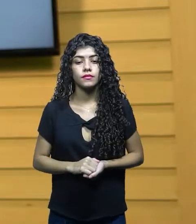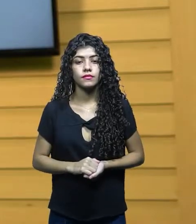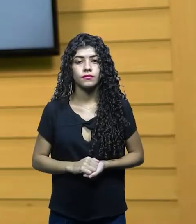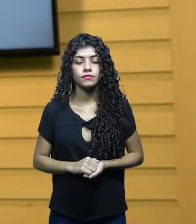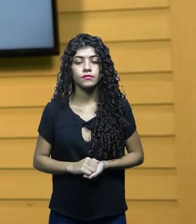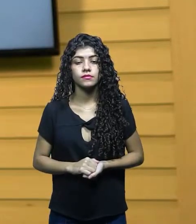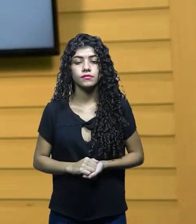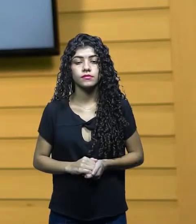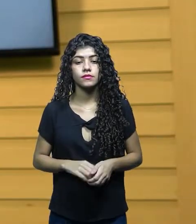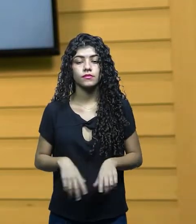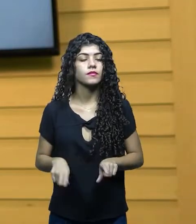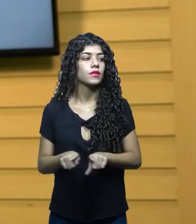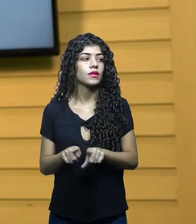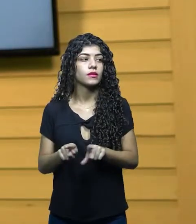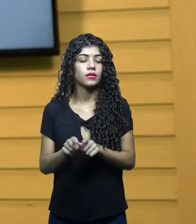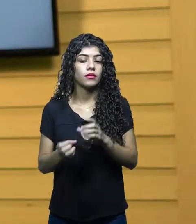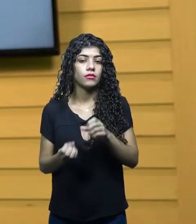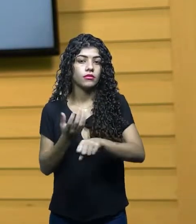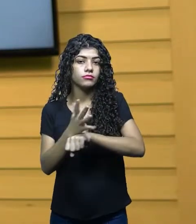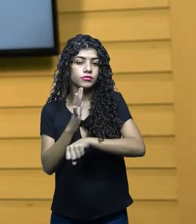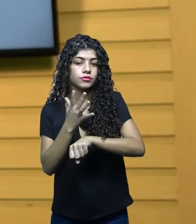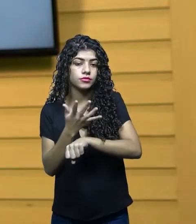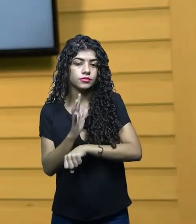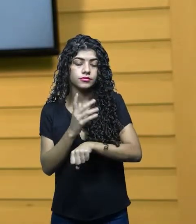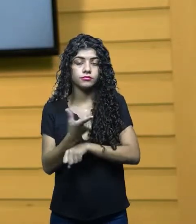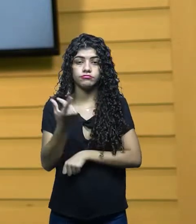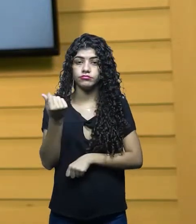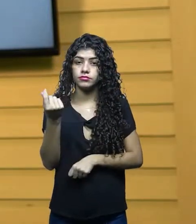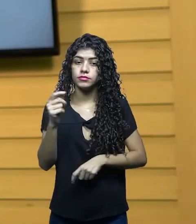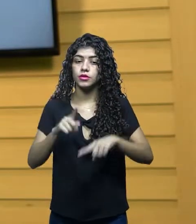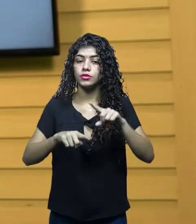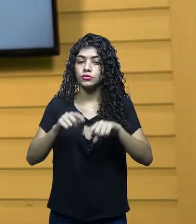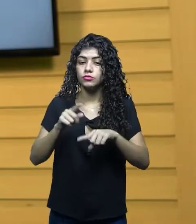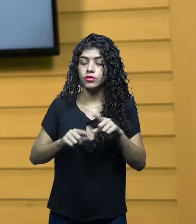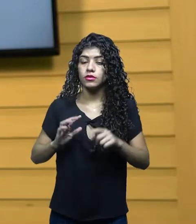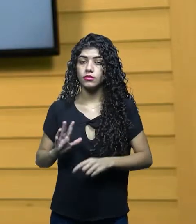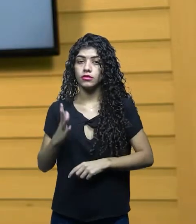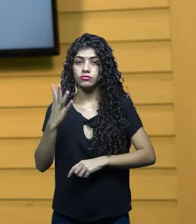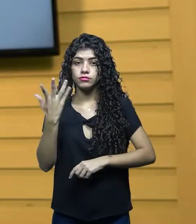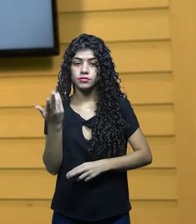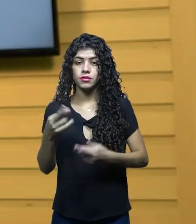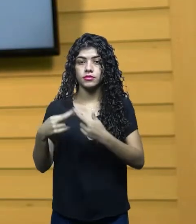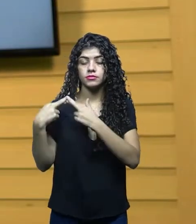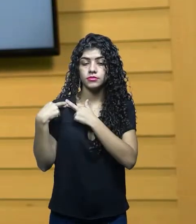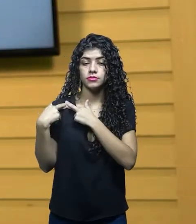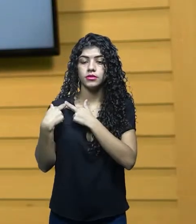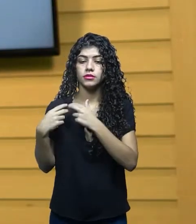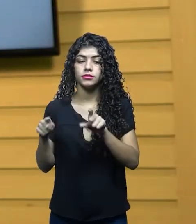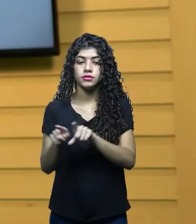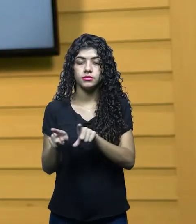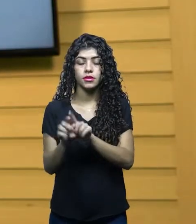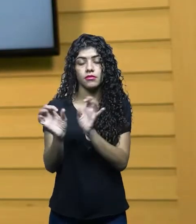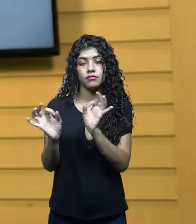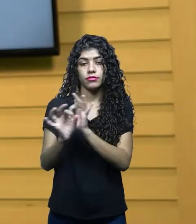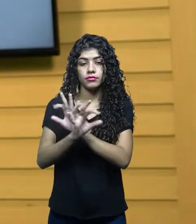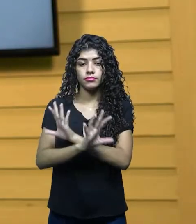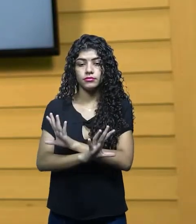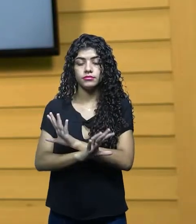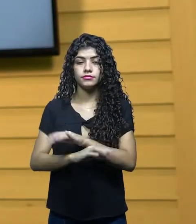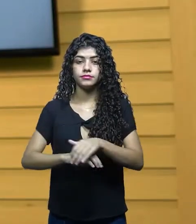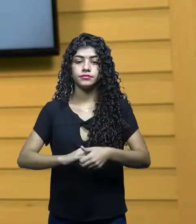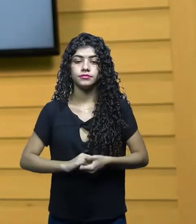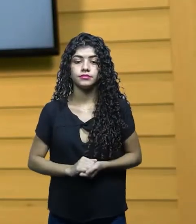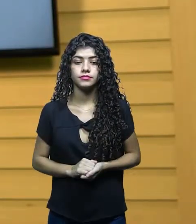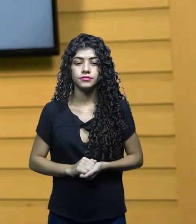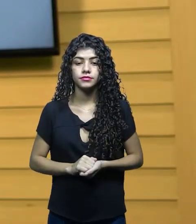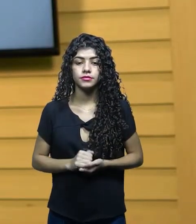projetos audiovisuais apoiados pelo FSA, assim, execução financeira e cumprimento do objeto, execução das despesas e